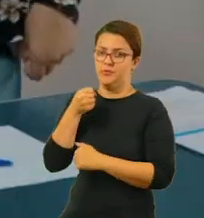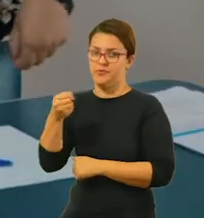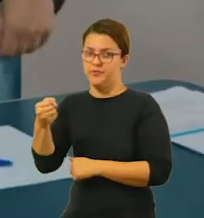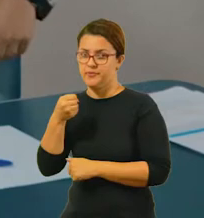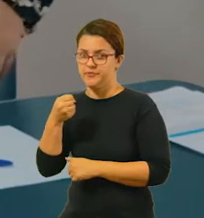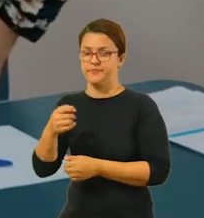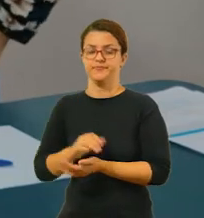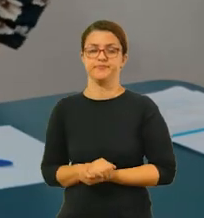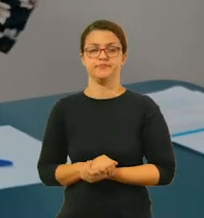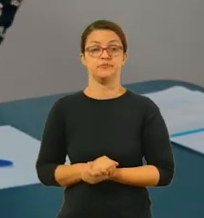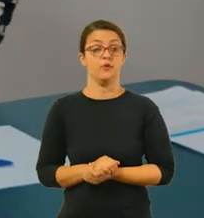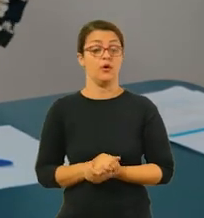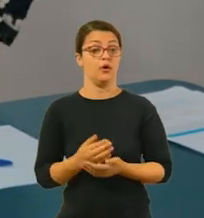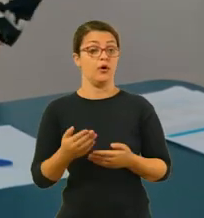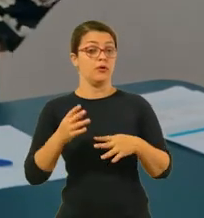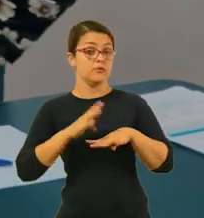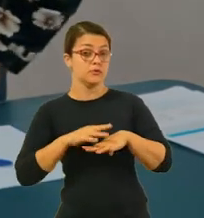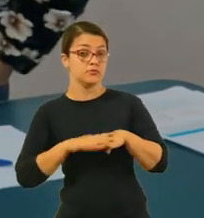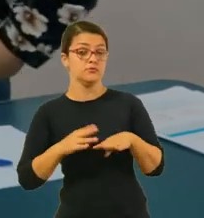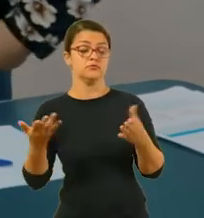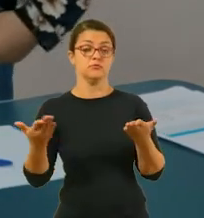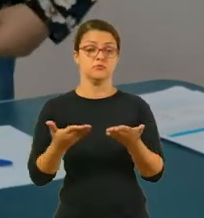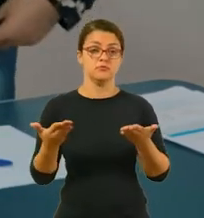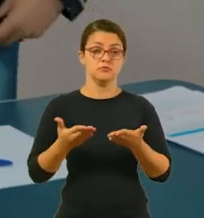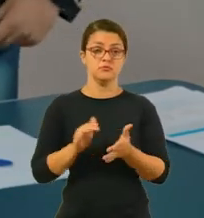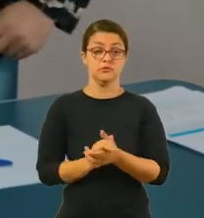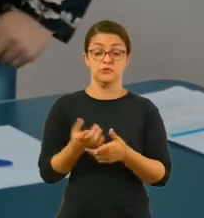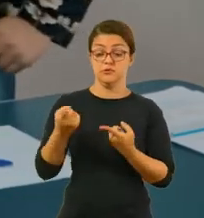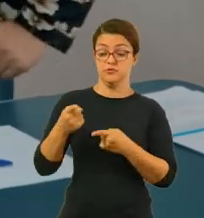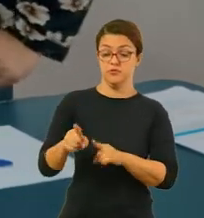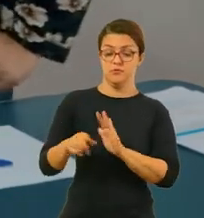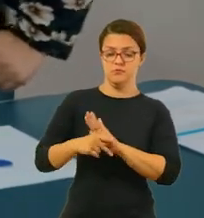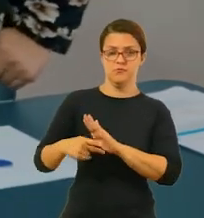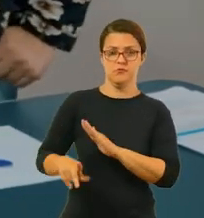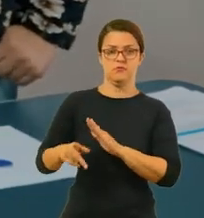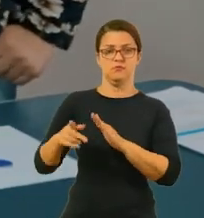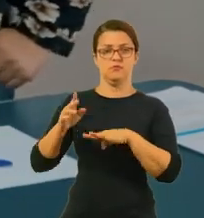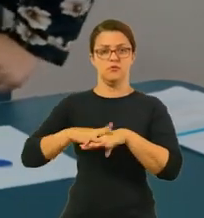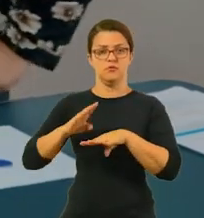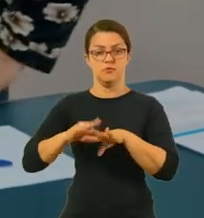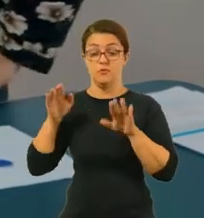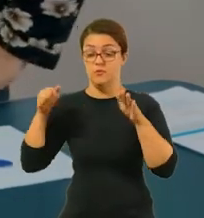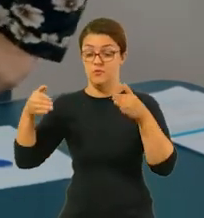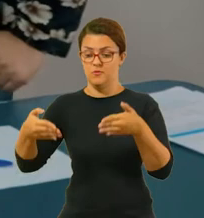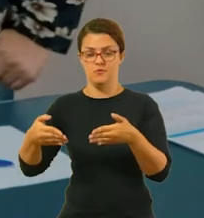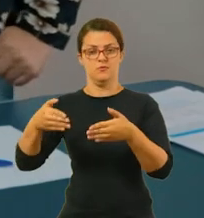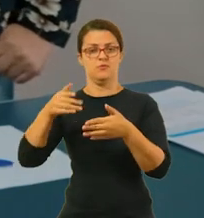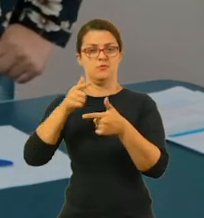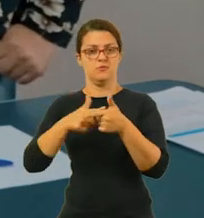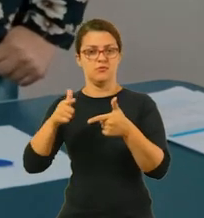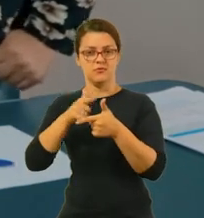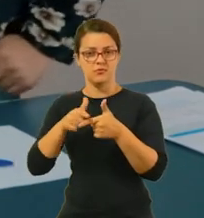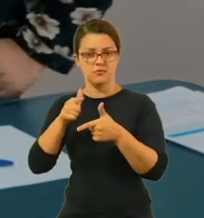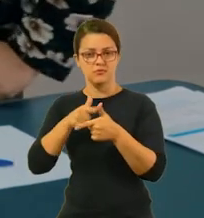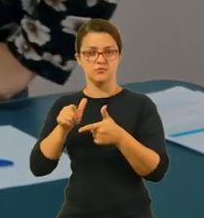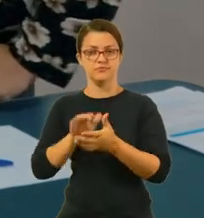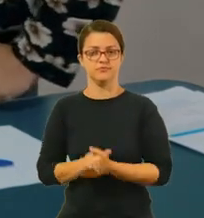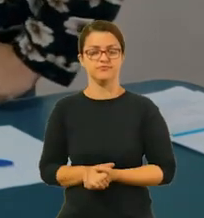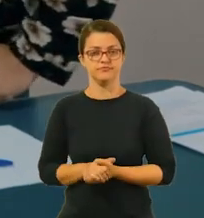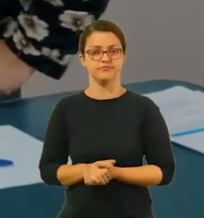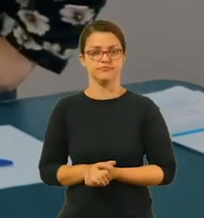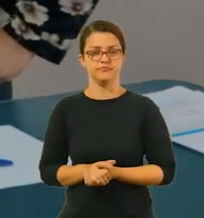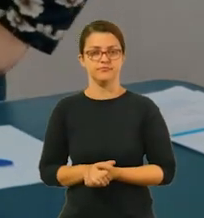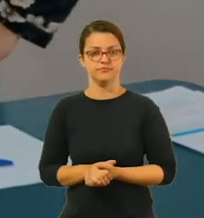Em matemática, hoje, nós vamos trabalhar com desafios matemáticos, mas focados na divisão, tá?